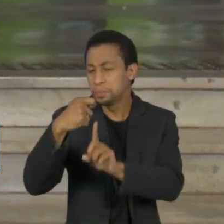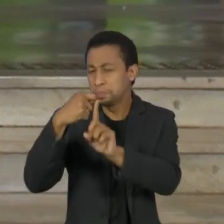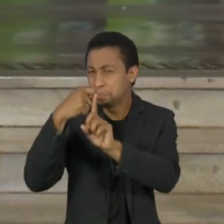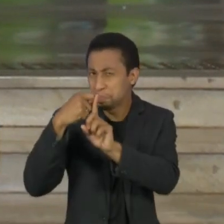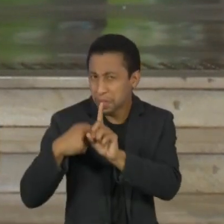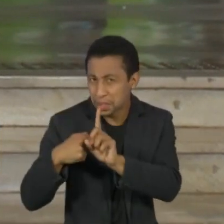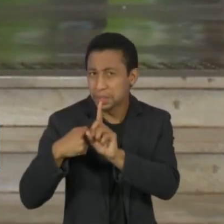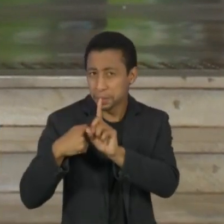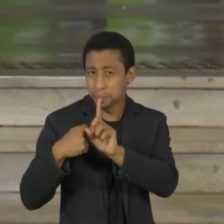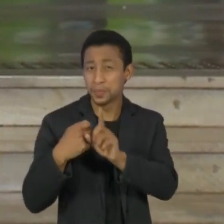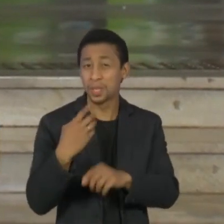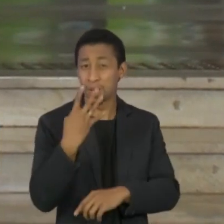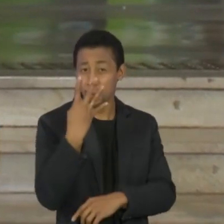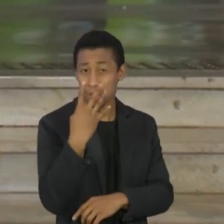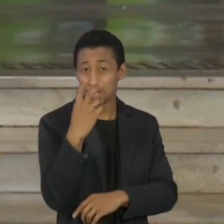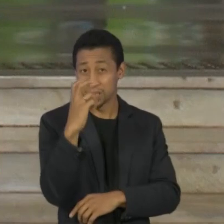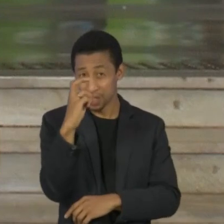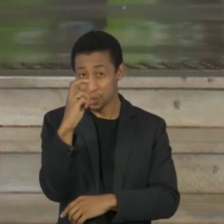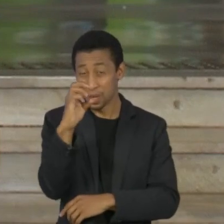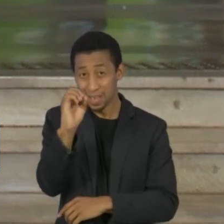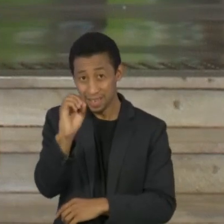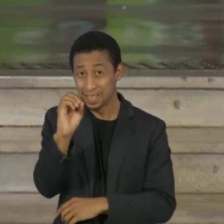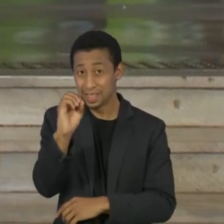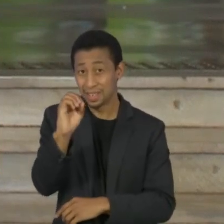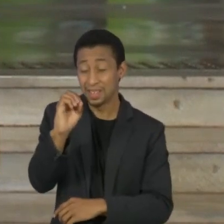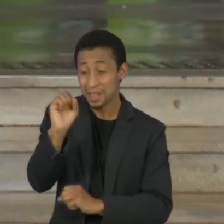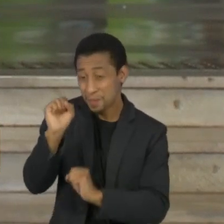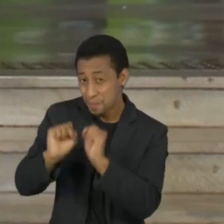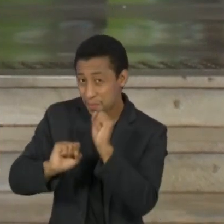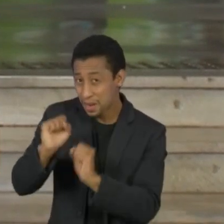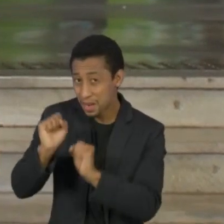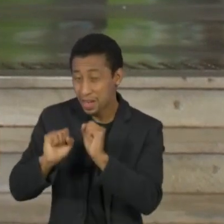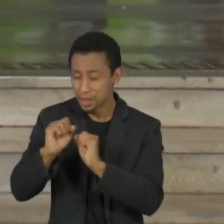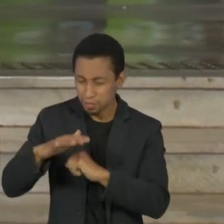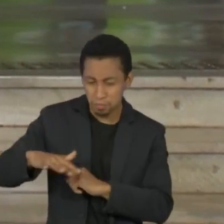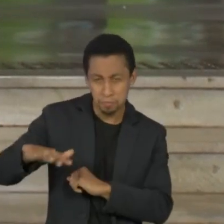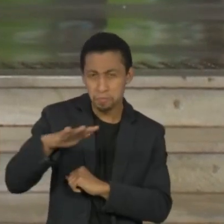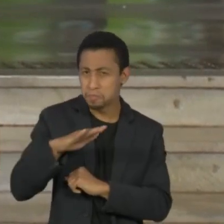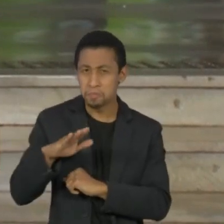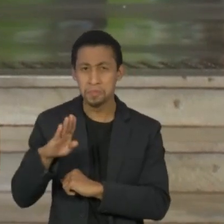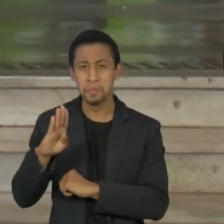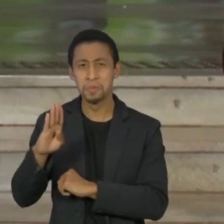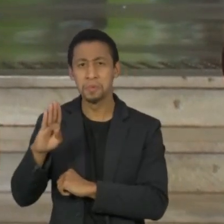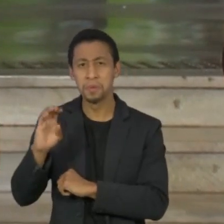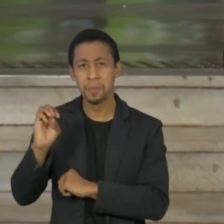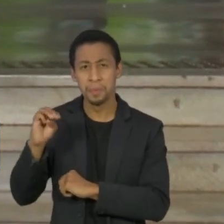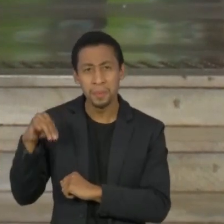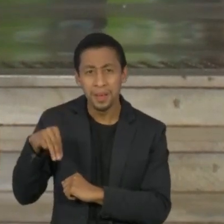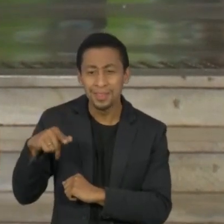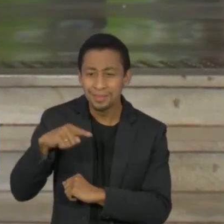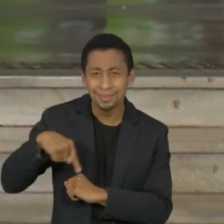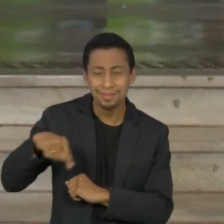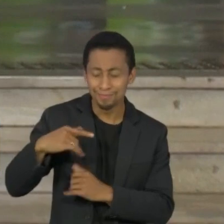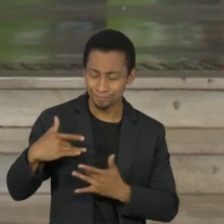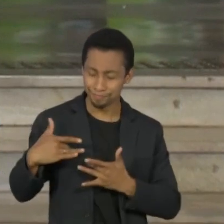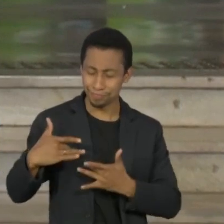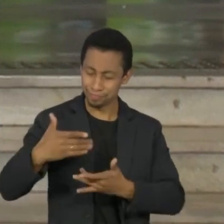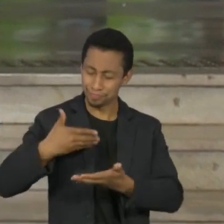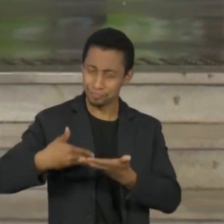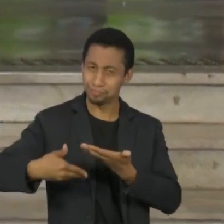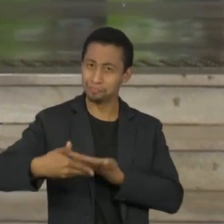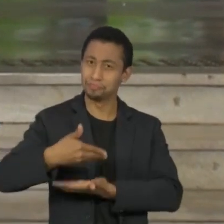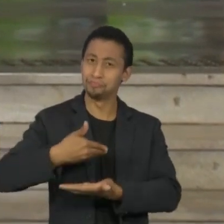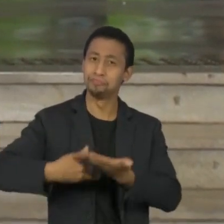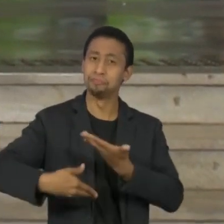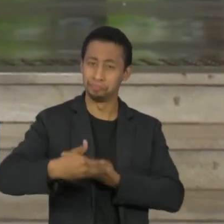450 empresas e empresários do bem solidários compartilharam conosco essa